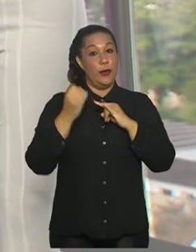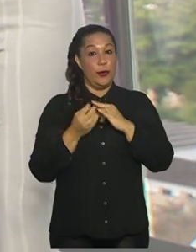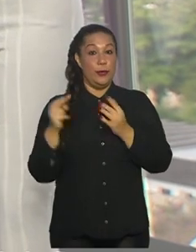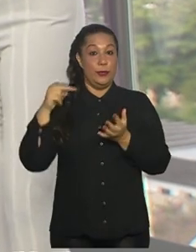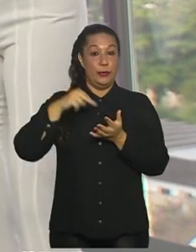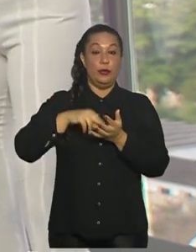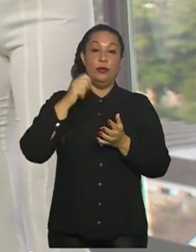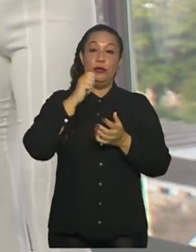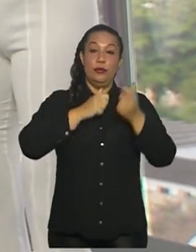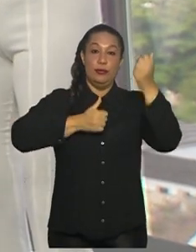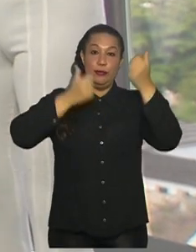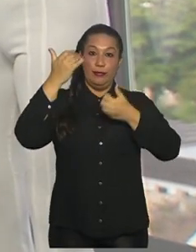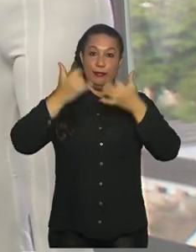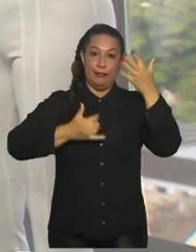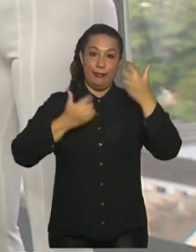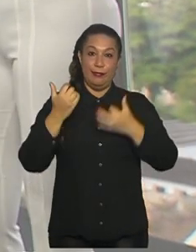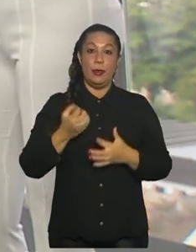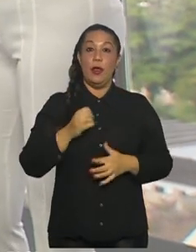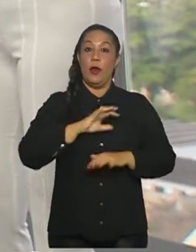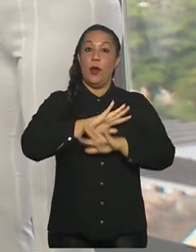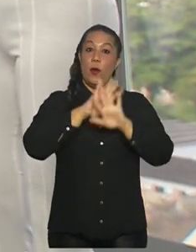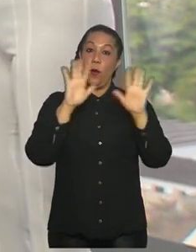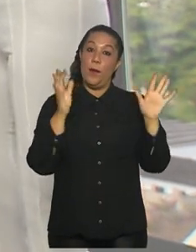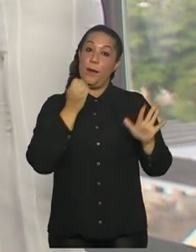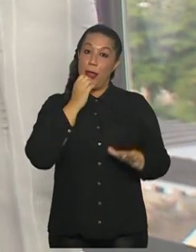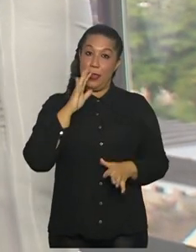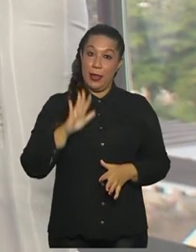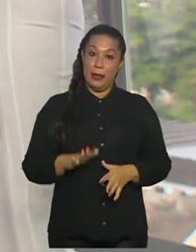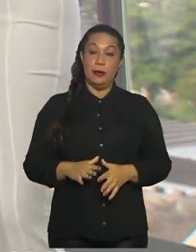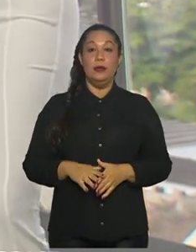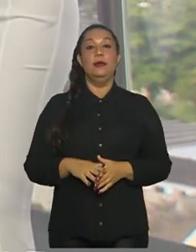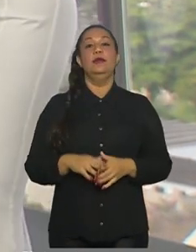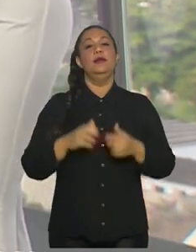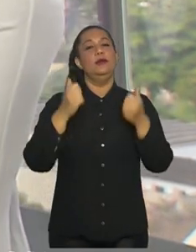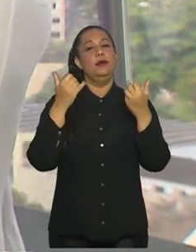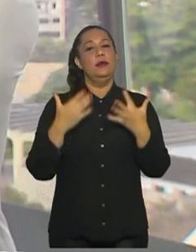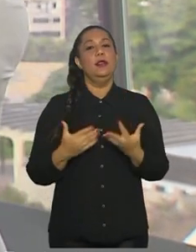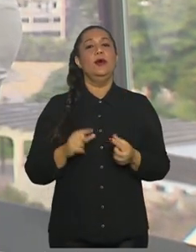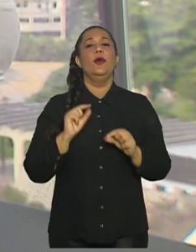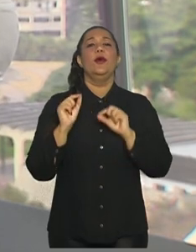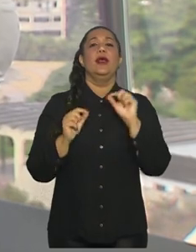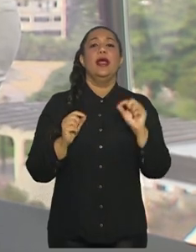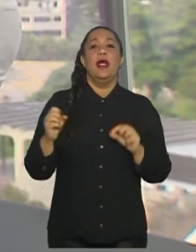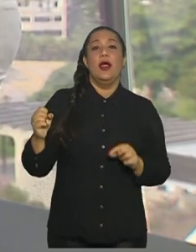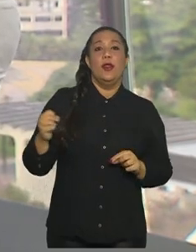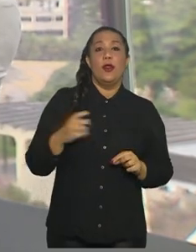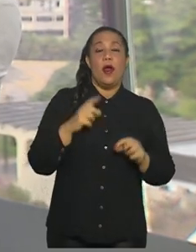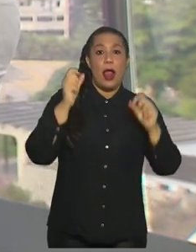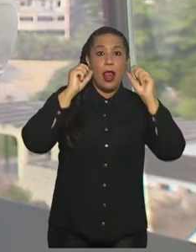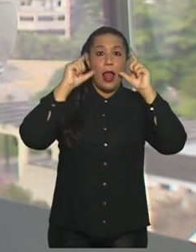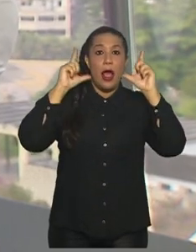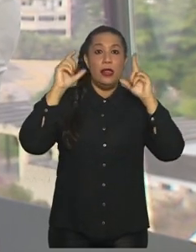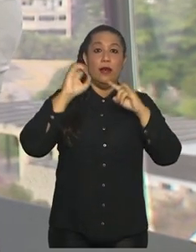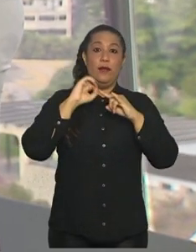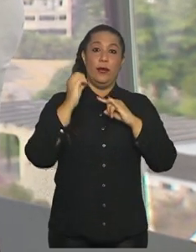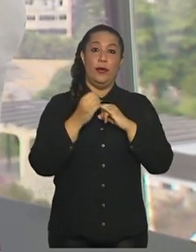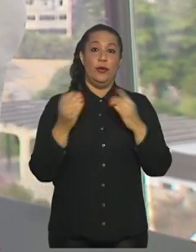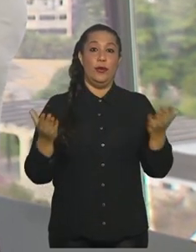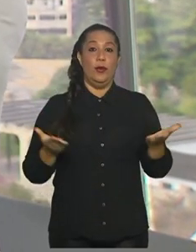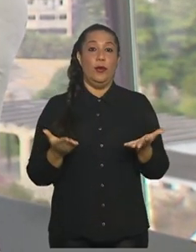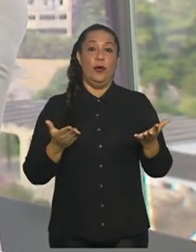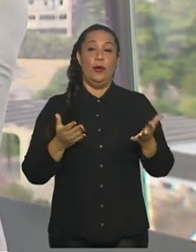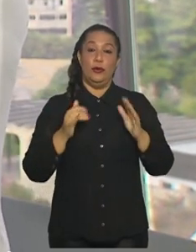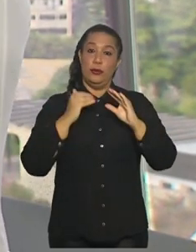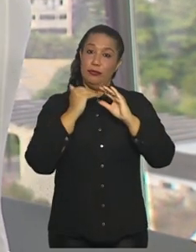Fiocruz falar com a Alessandra Lago. Oi Alessandra, boa tarde. Explica para a gente sobre esse alerta que a Fiocruz fez hoje através